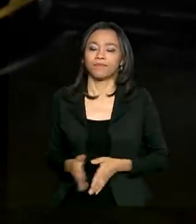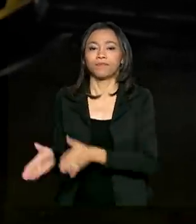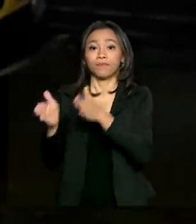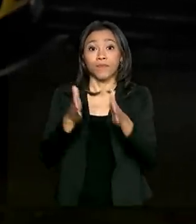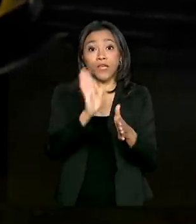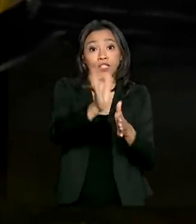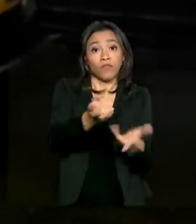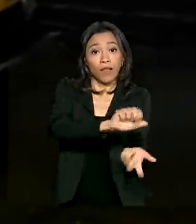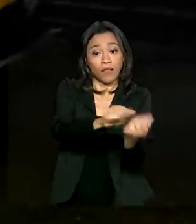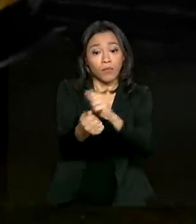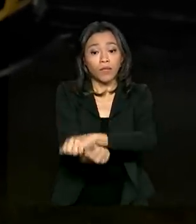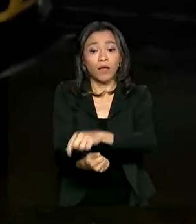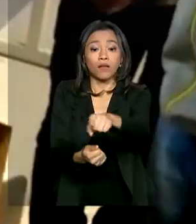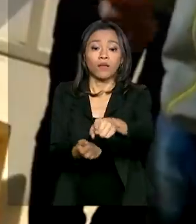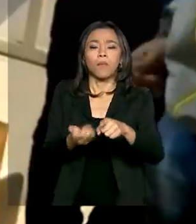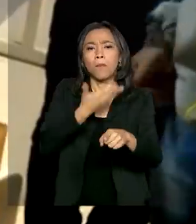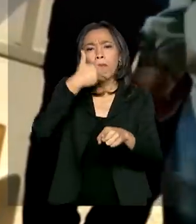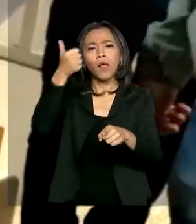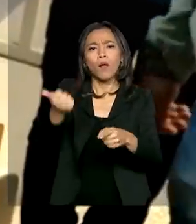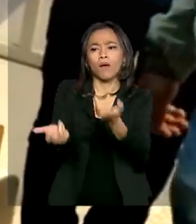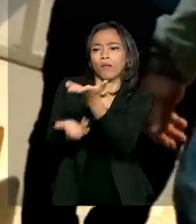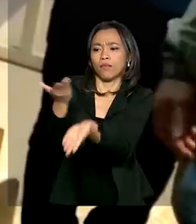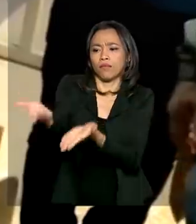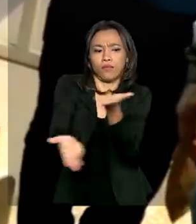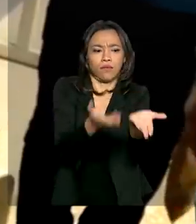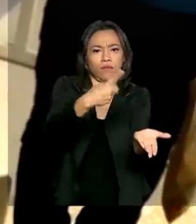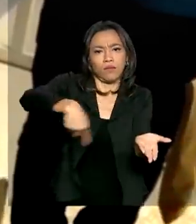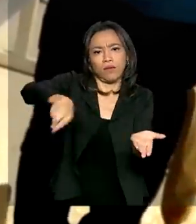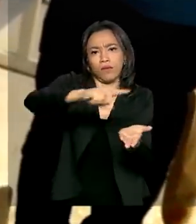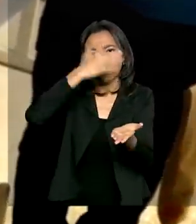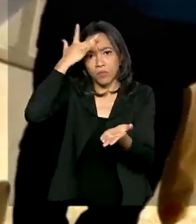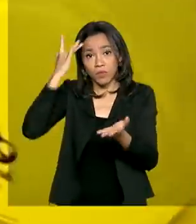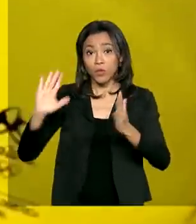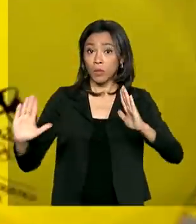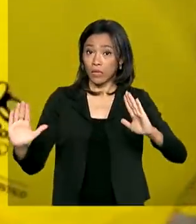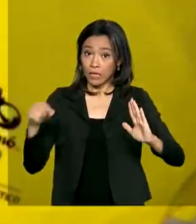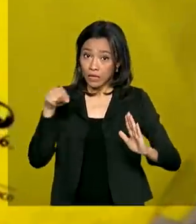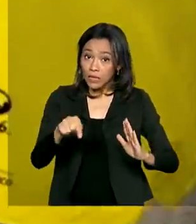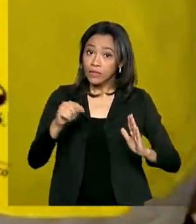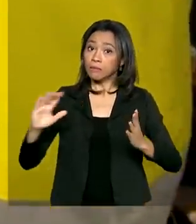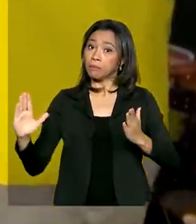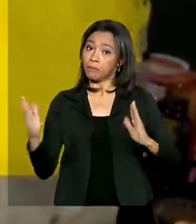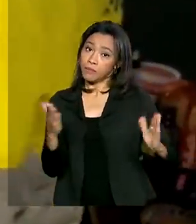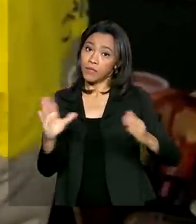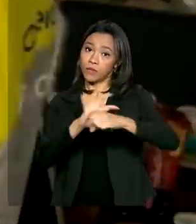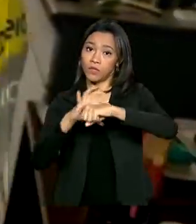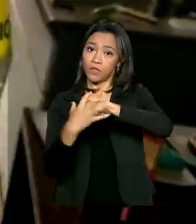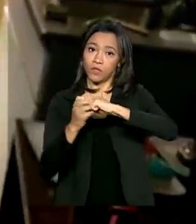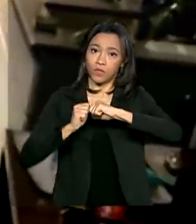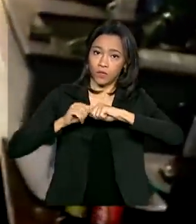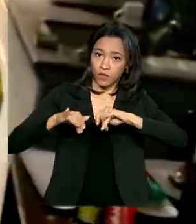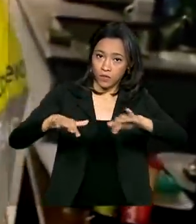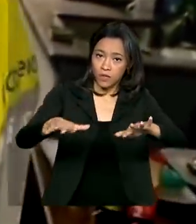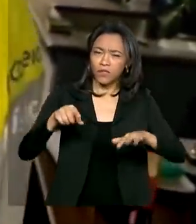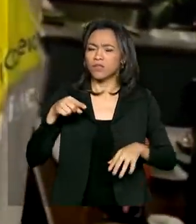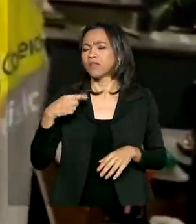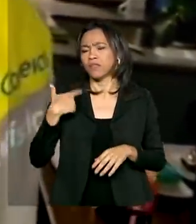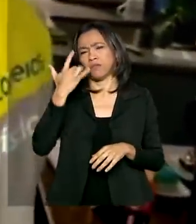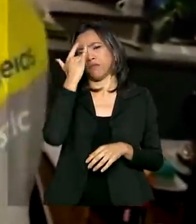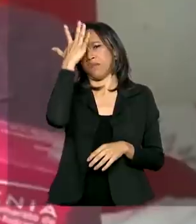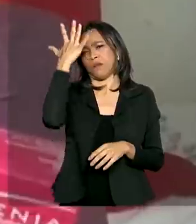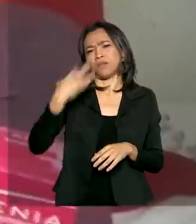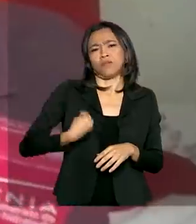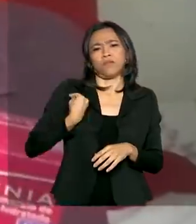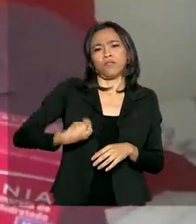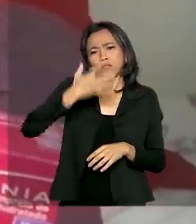foi adaptado para melhor atender a população durante a pandemia da Covid-19 e facilita a vida de pessoas